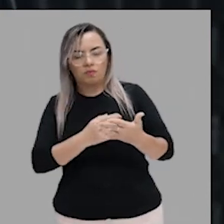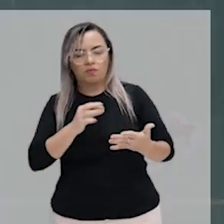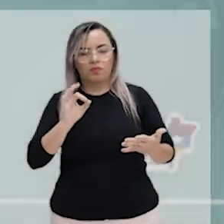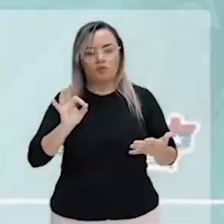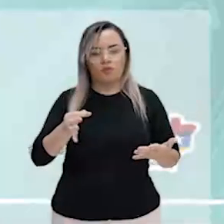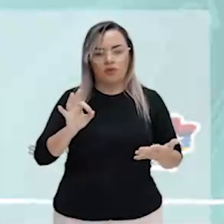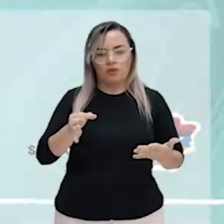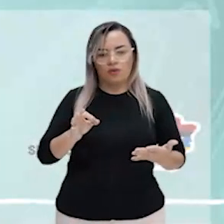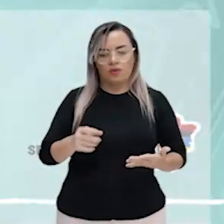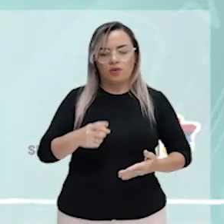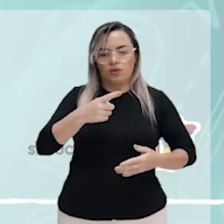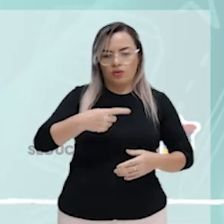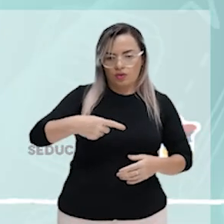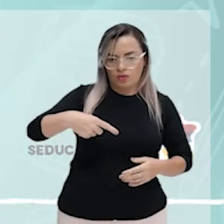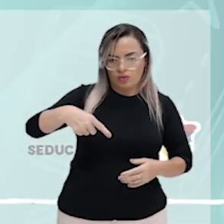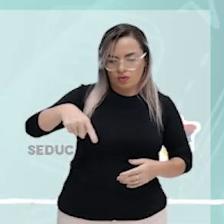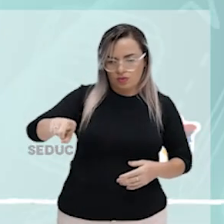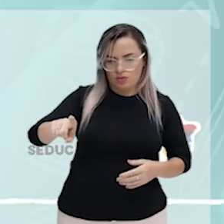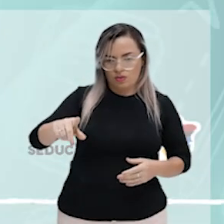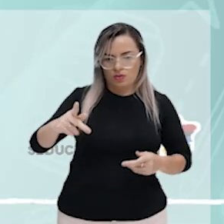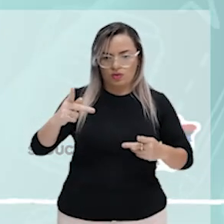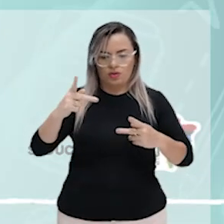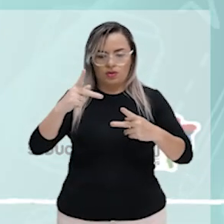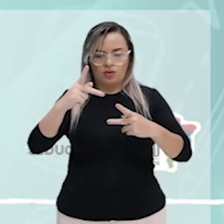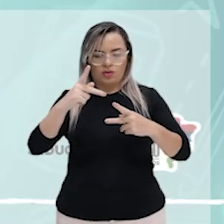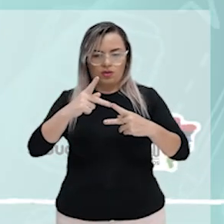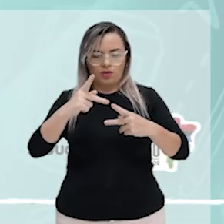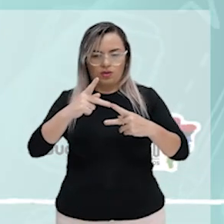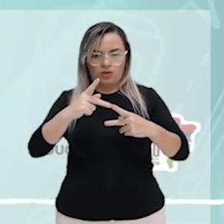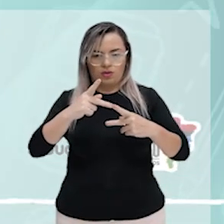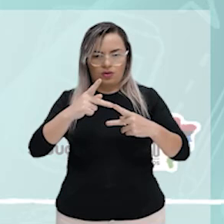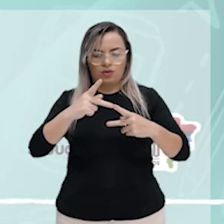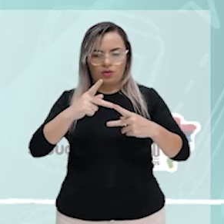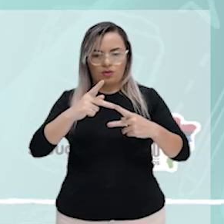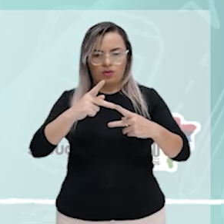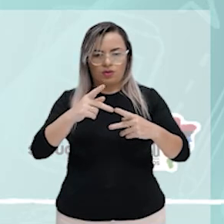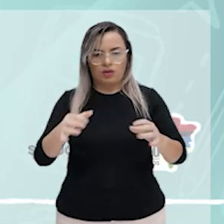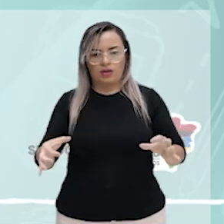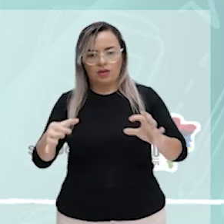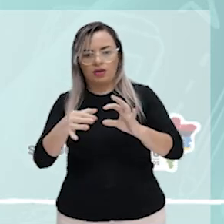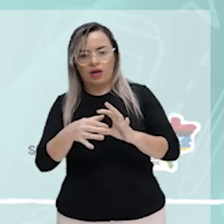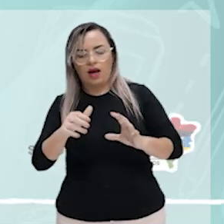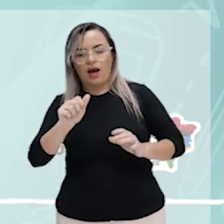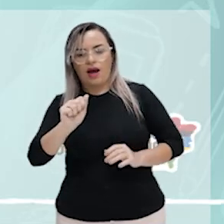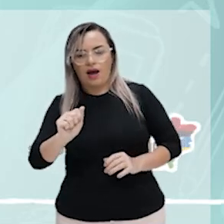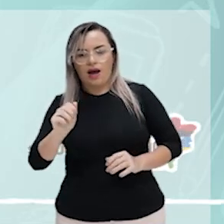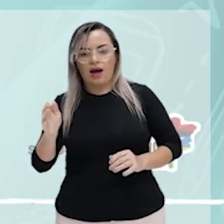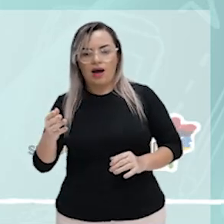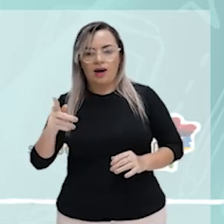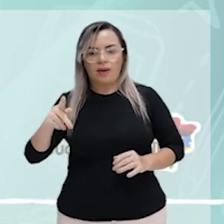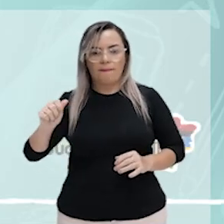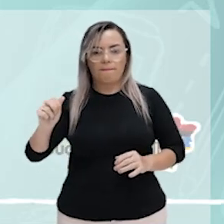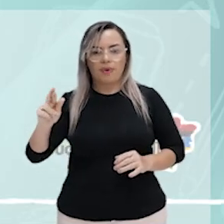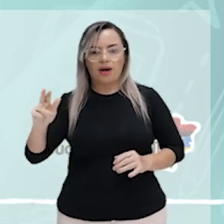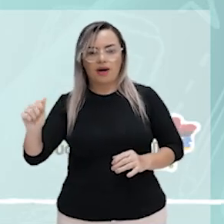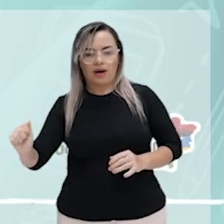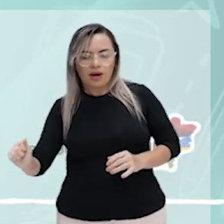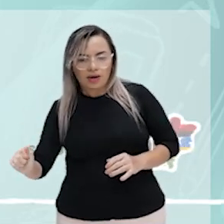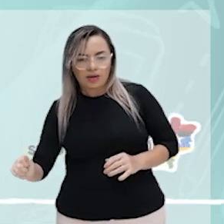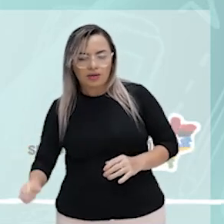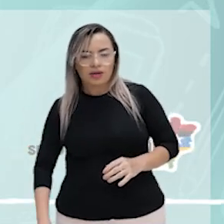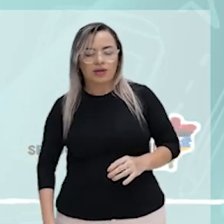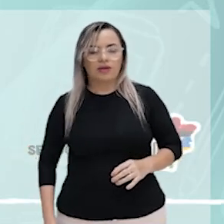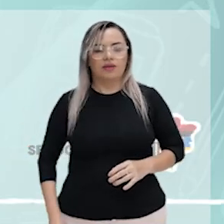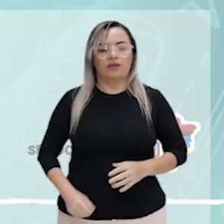só, o verbo ir é regido pelas preposições a e para. Assim, alternativa B estaria correta assim. Fui